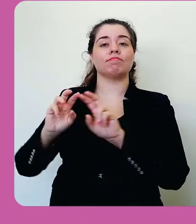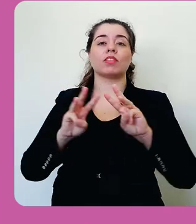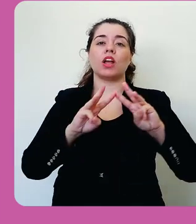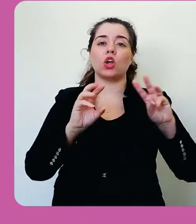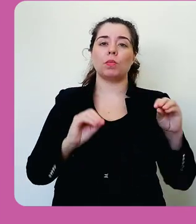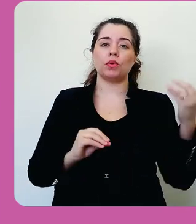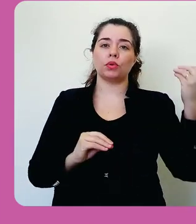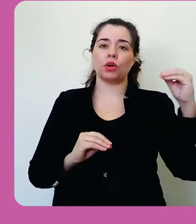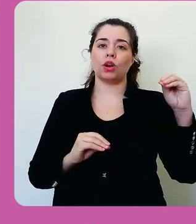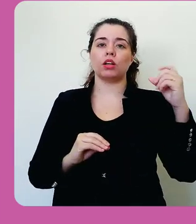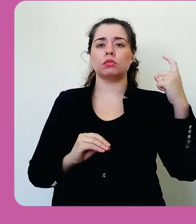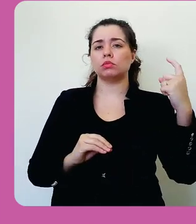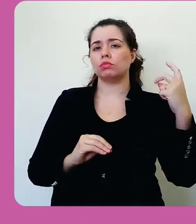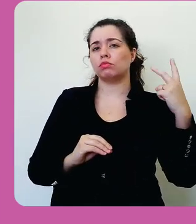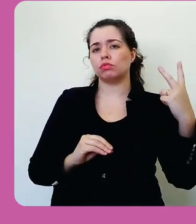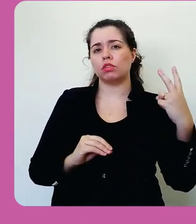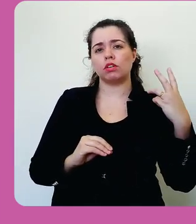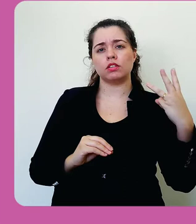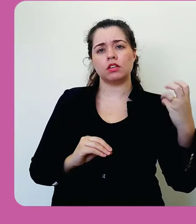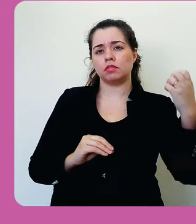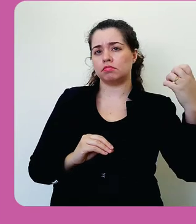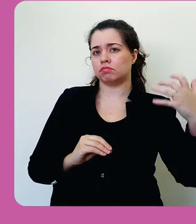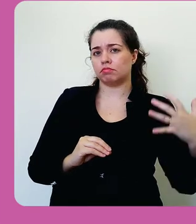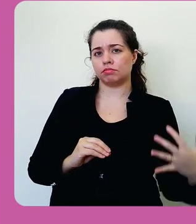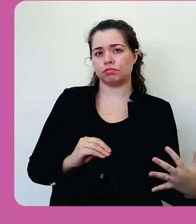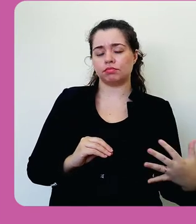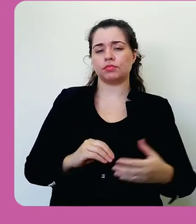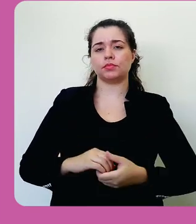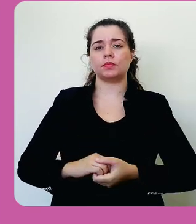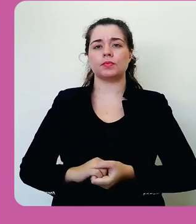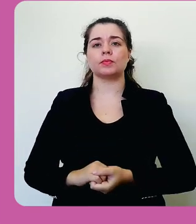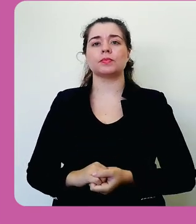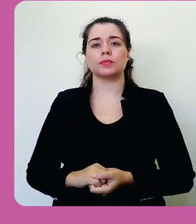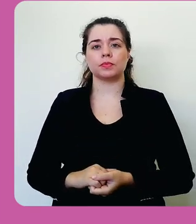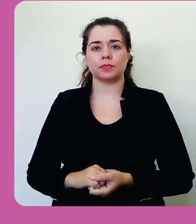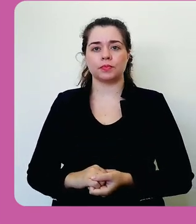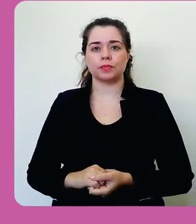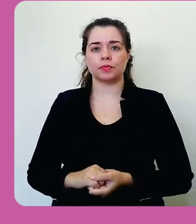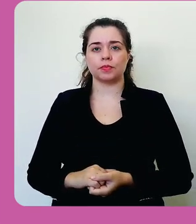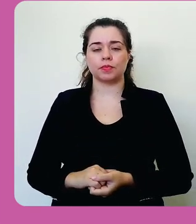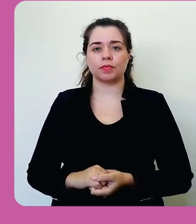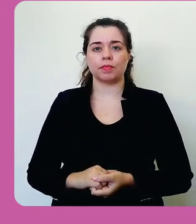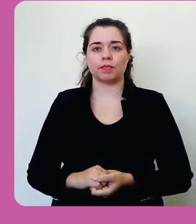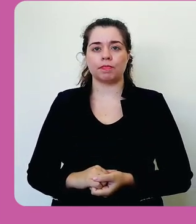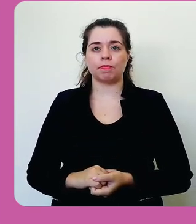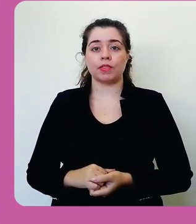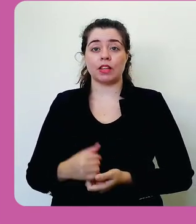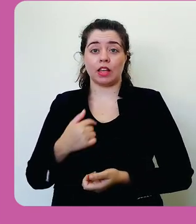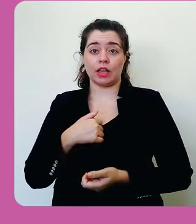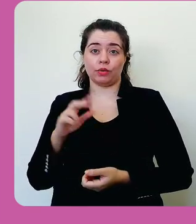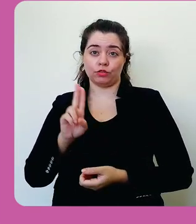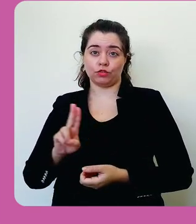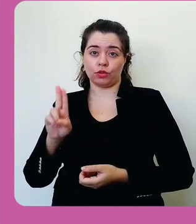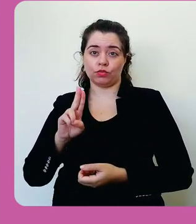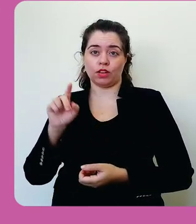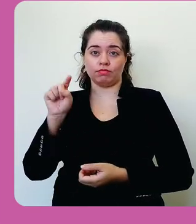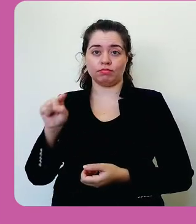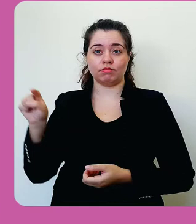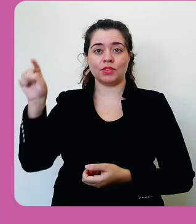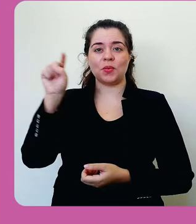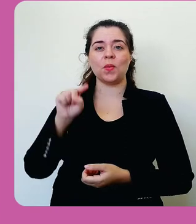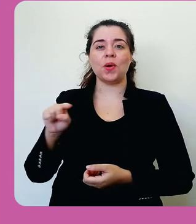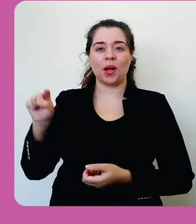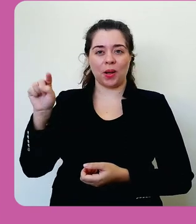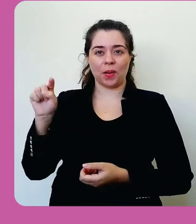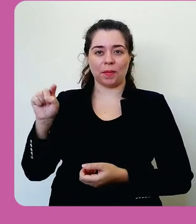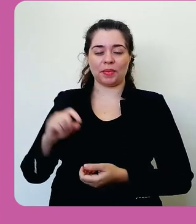hashtag, ele vai colocar grupo 1, 2, 3 e por aí vai. Vou usar o